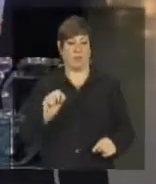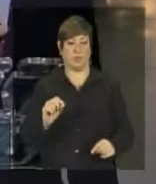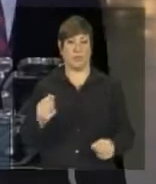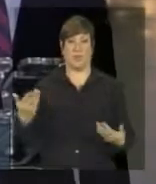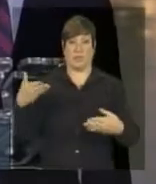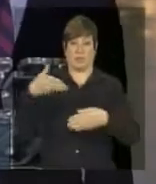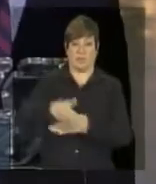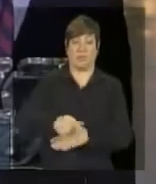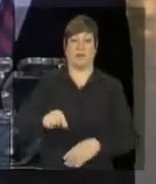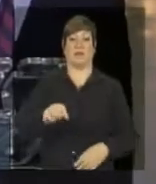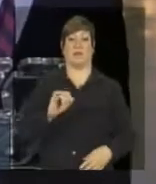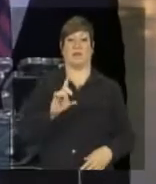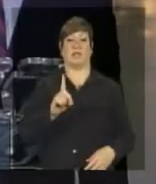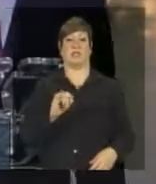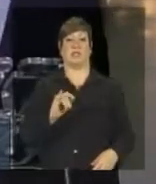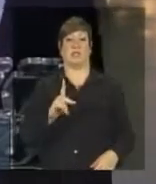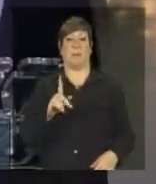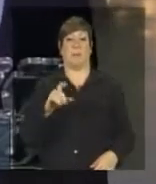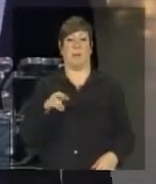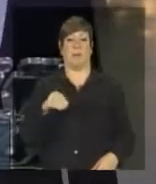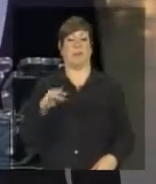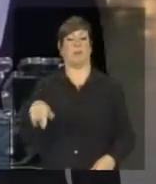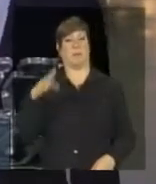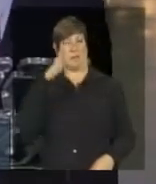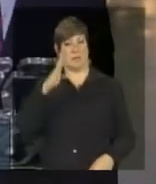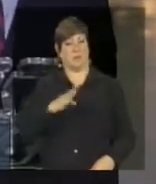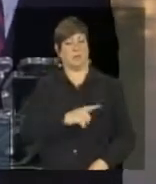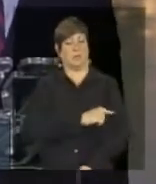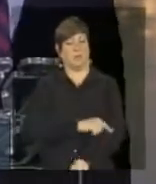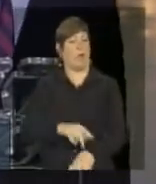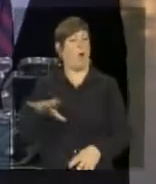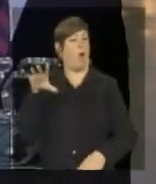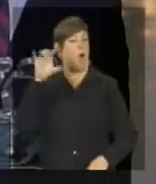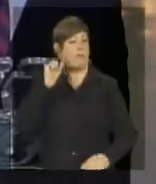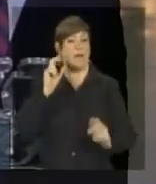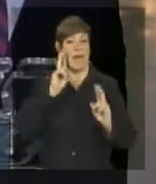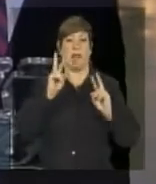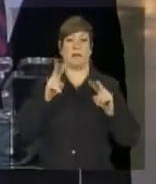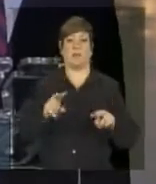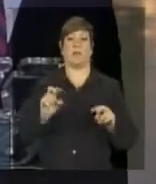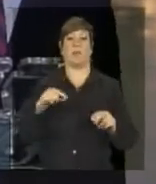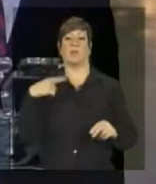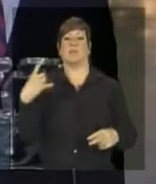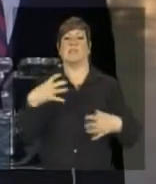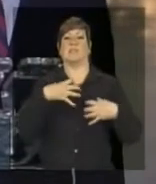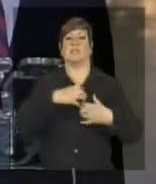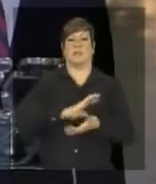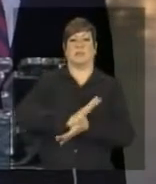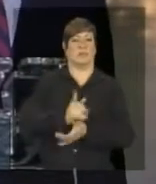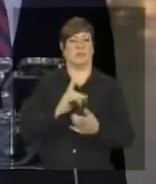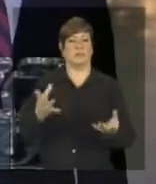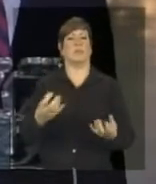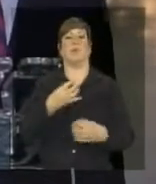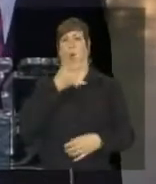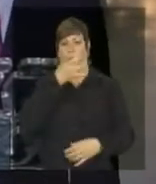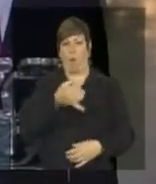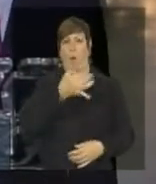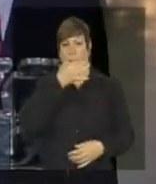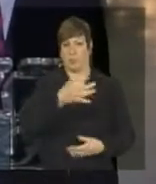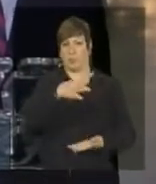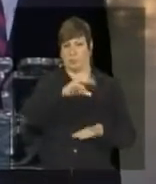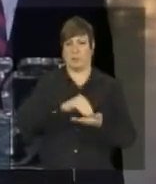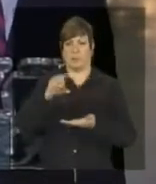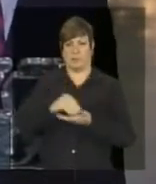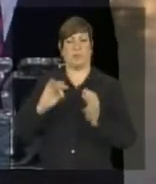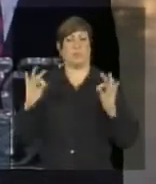do Brasil é a capacidade de ouvir, ouvir com atenção para que nenhuma voz se sinta excluída do processo quando eu